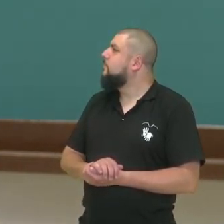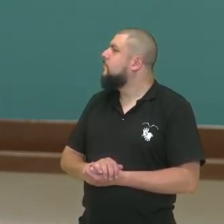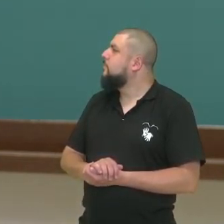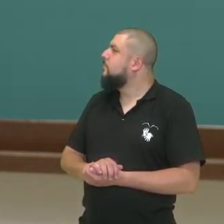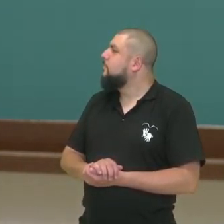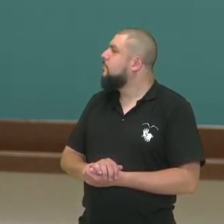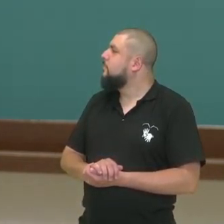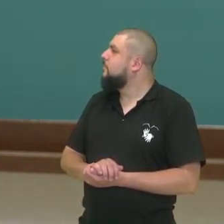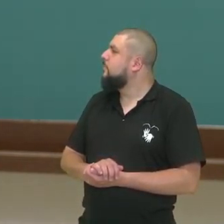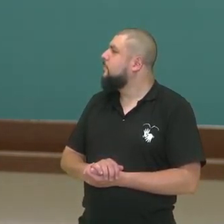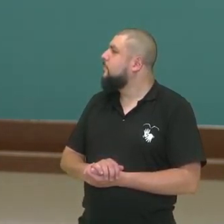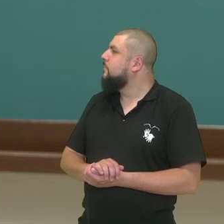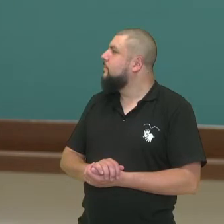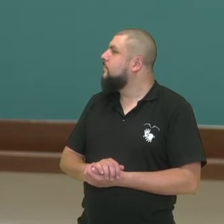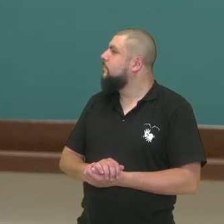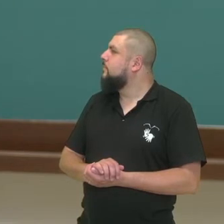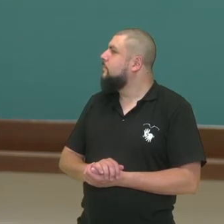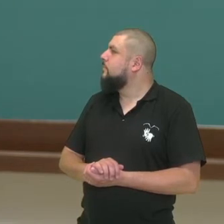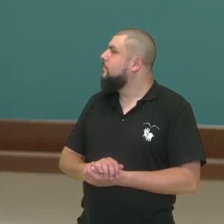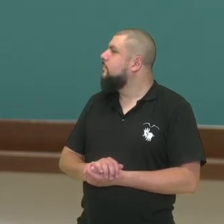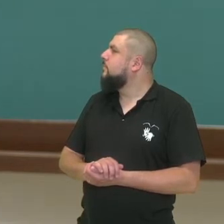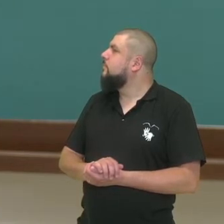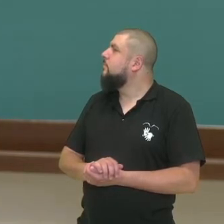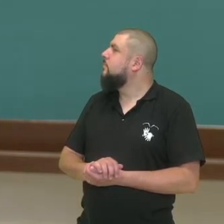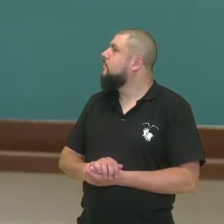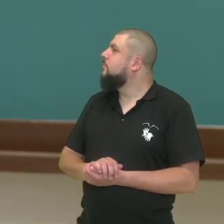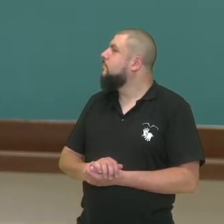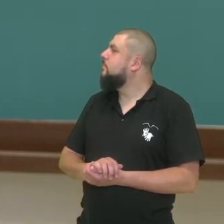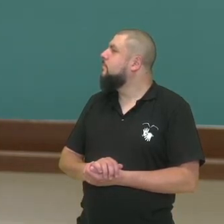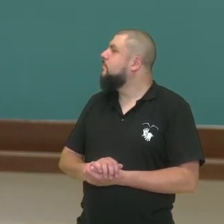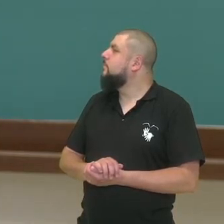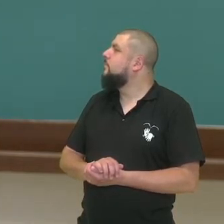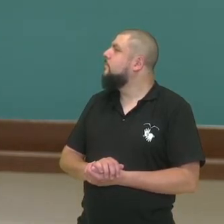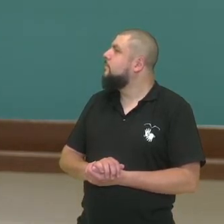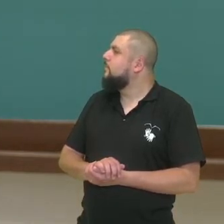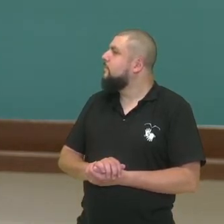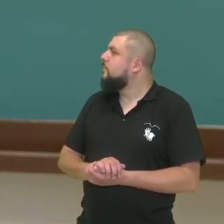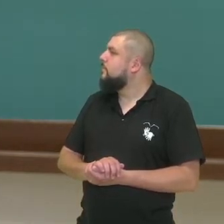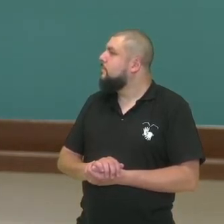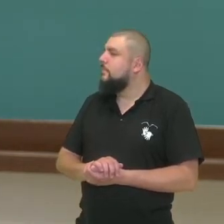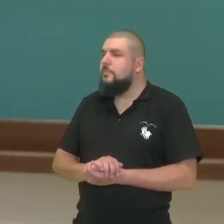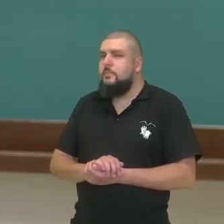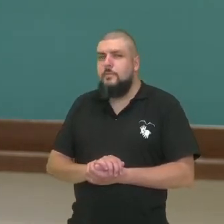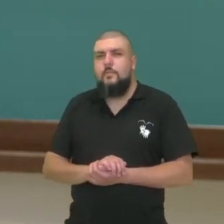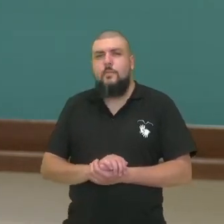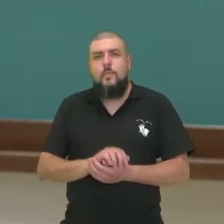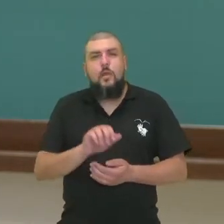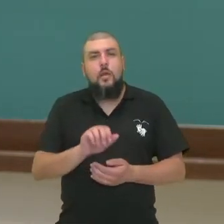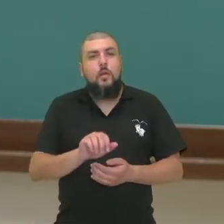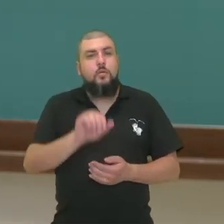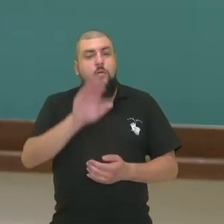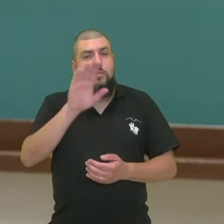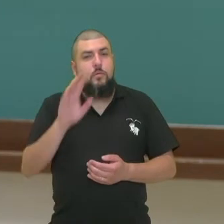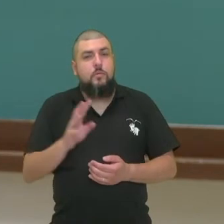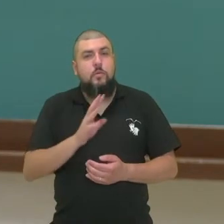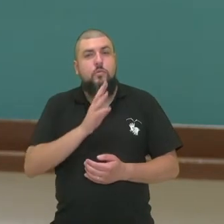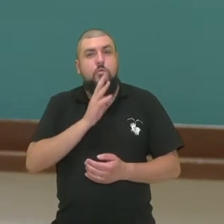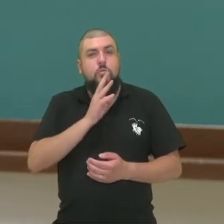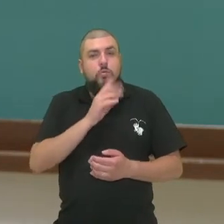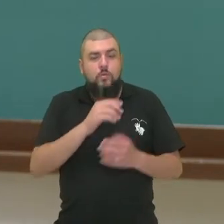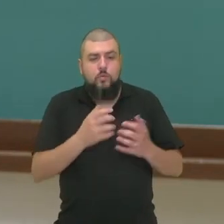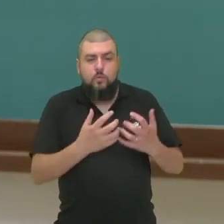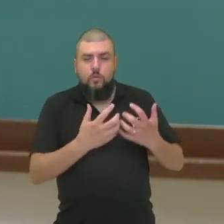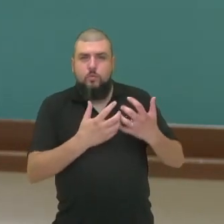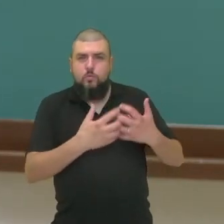filósofos de destaque do racionalismo, René Descartes, esse é o mais conhecido, porque ele é considerado o pai do